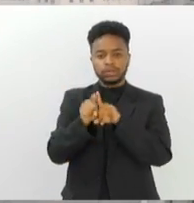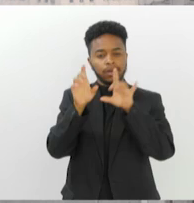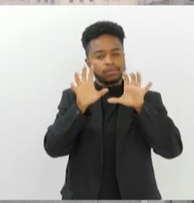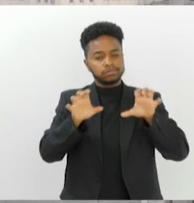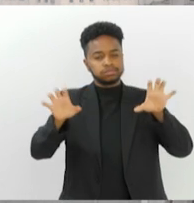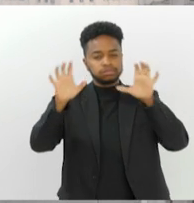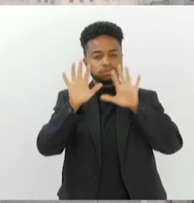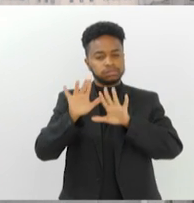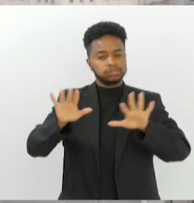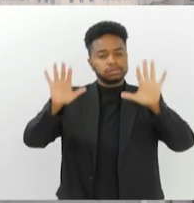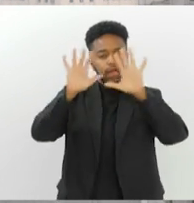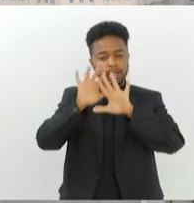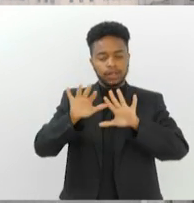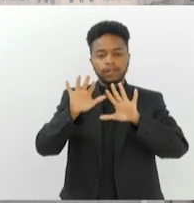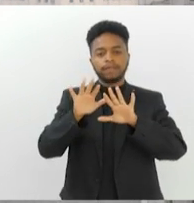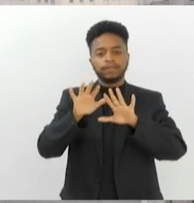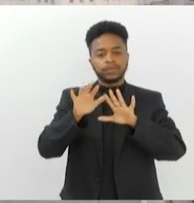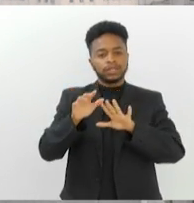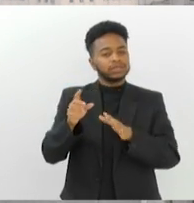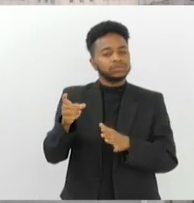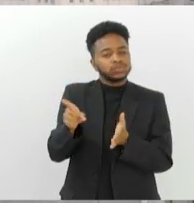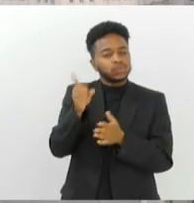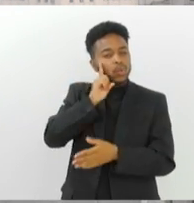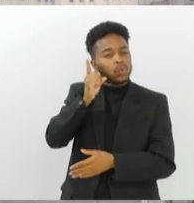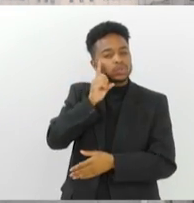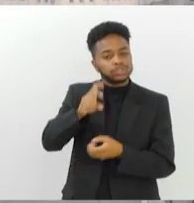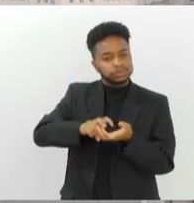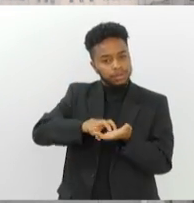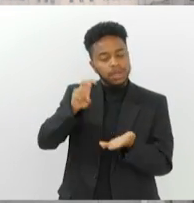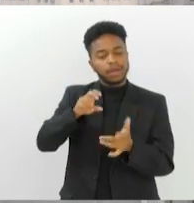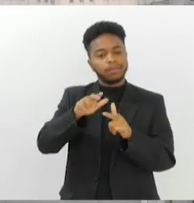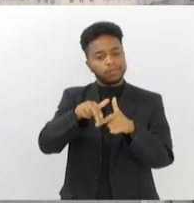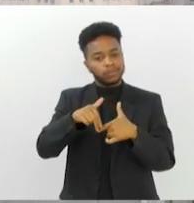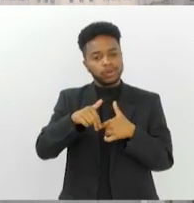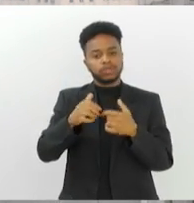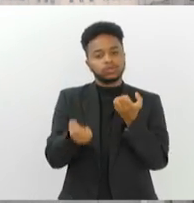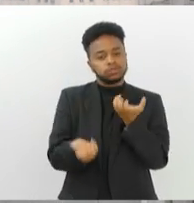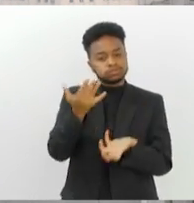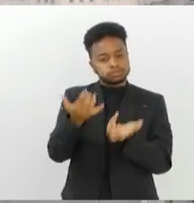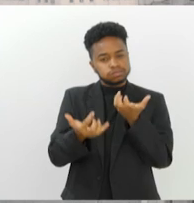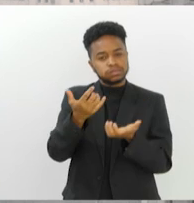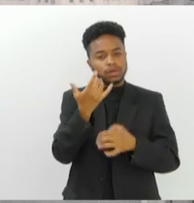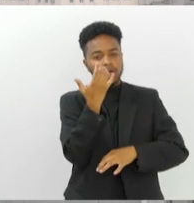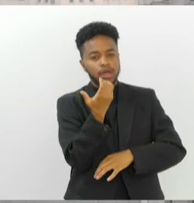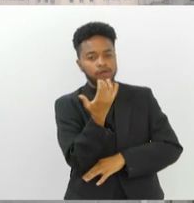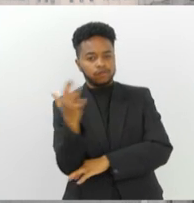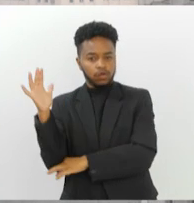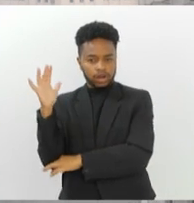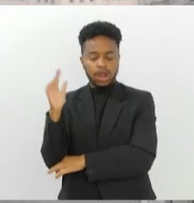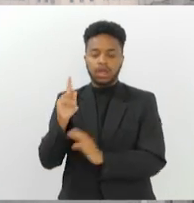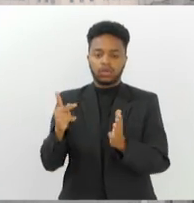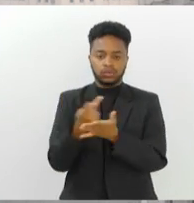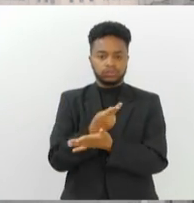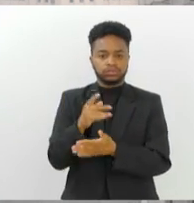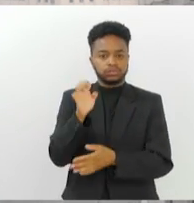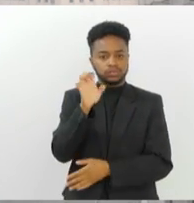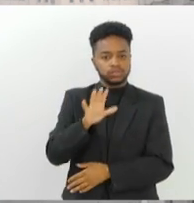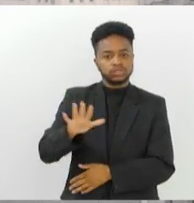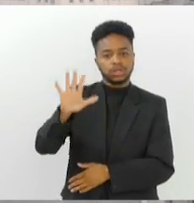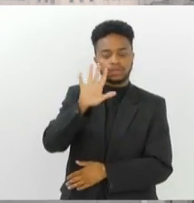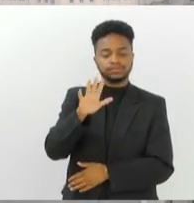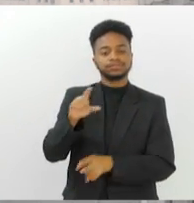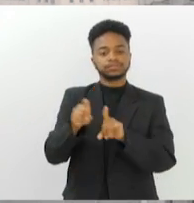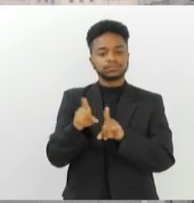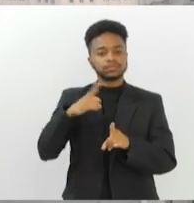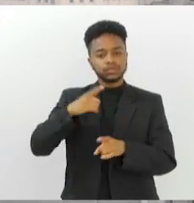névoa intensa. Toda manhã, resultado aí das queimadas que estão aí pelo Estado todinho. O dia amanheceu com sol, com